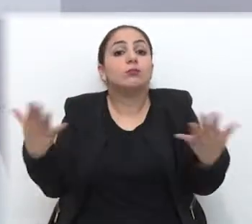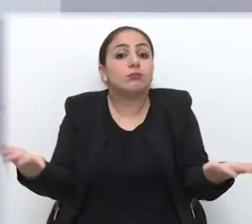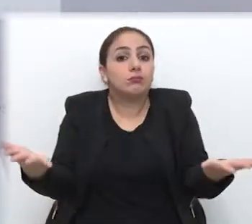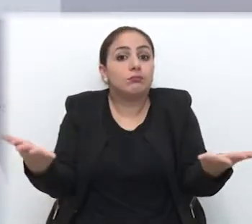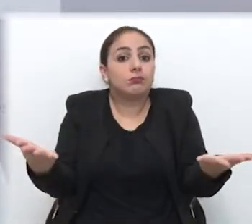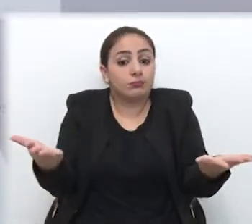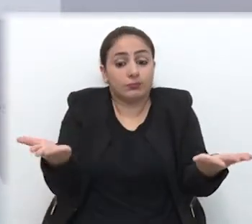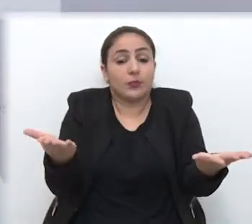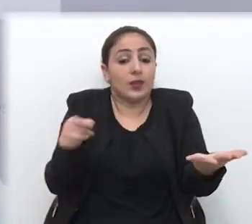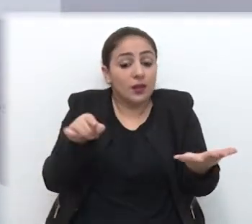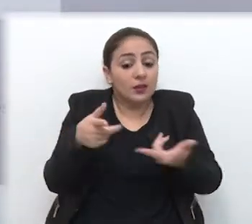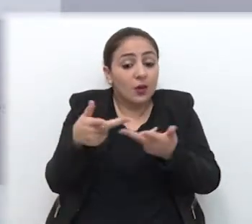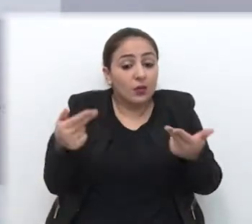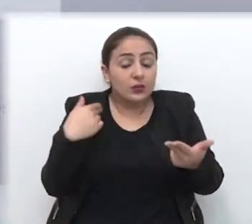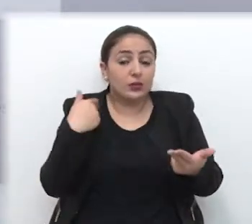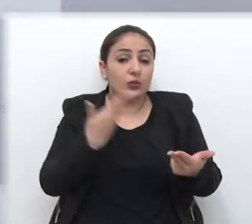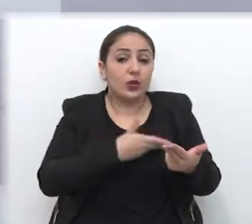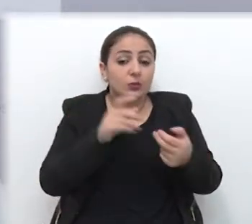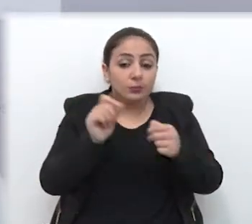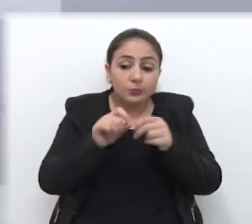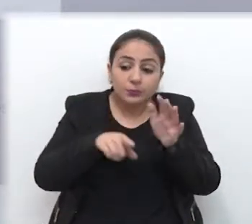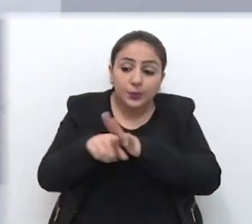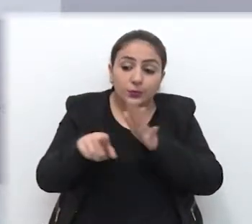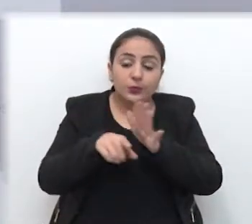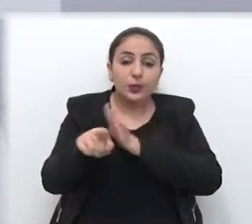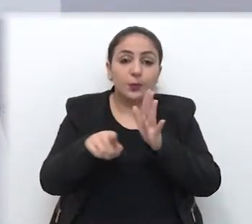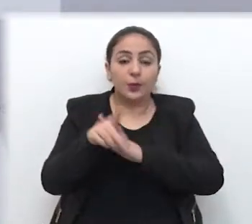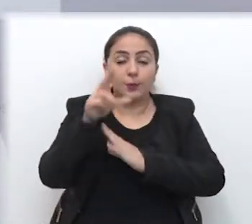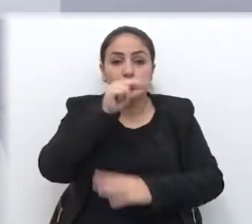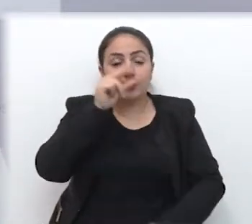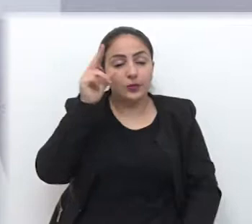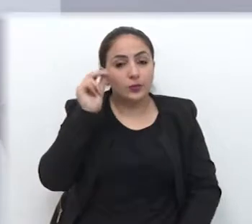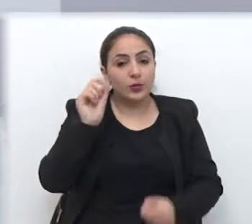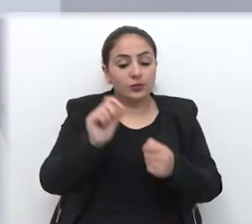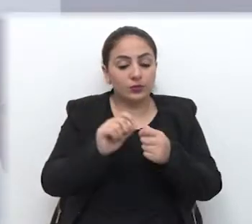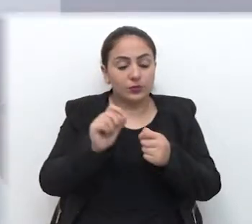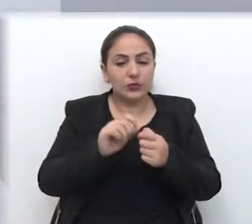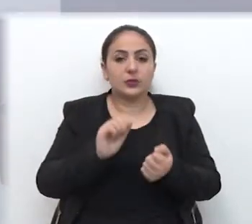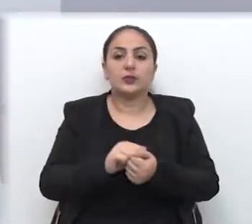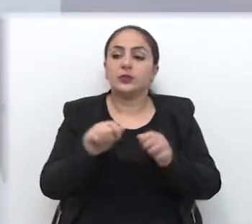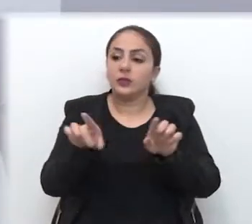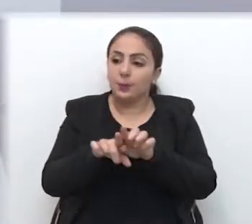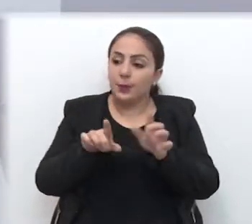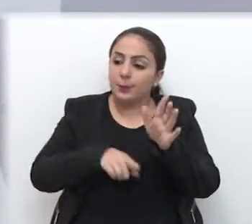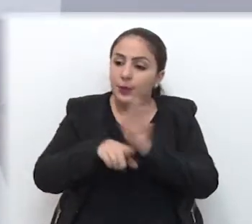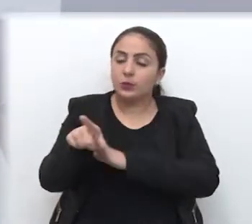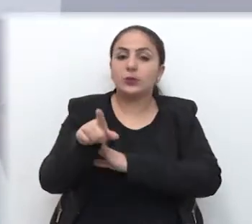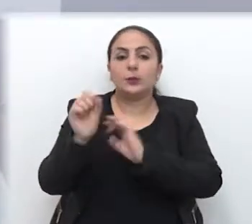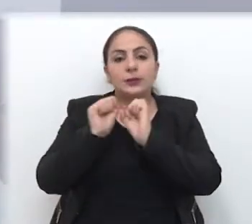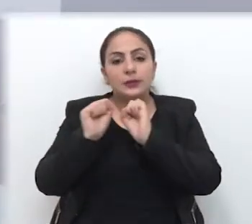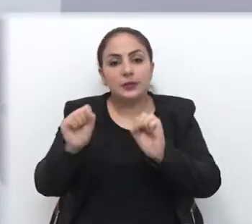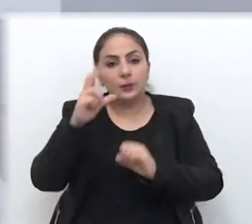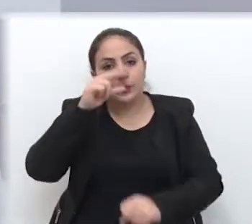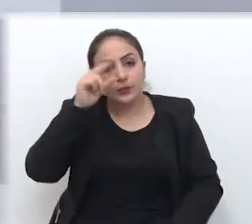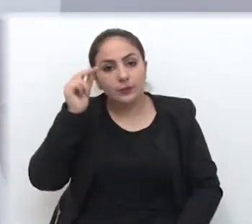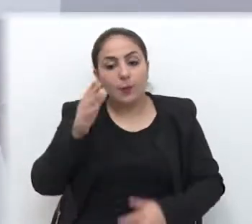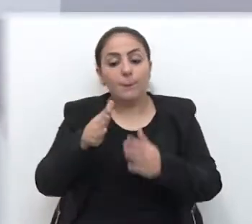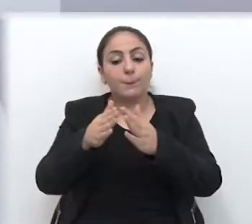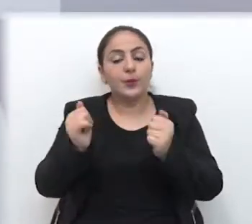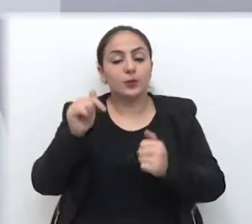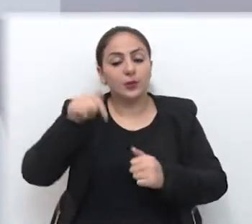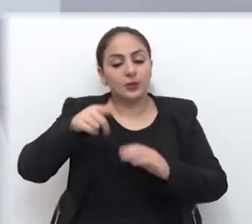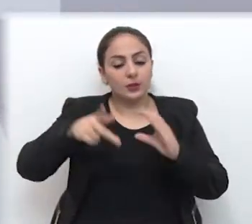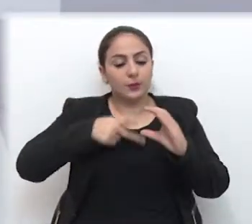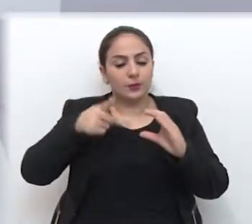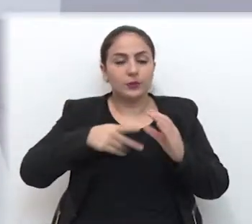quem? Então, é esses questionamentos que nós fizemos à Prefeitura, fizemos à Secretaria Municipal, cobramos aqui na Câmara